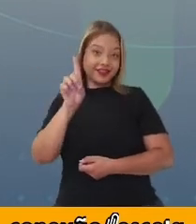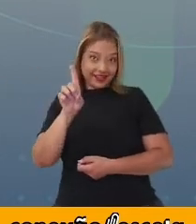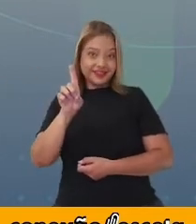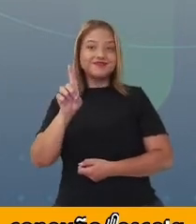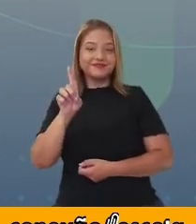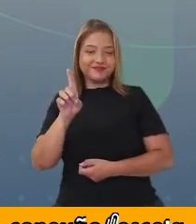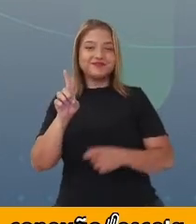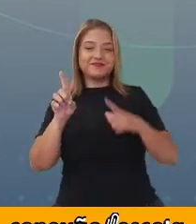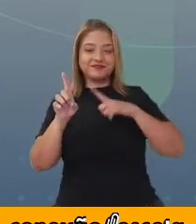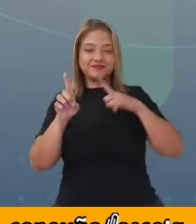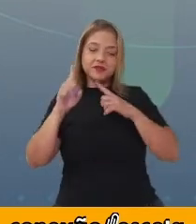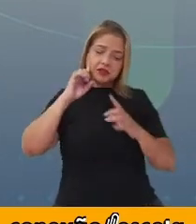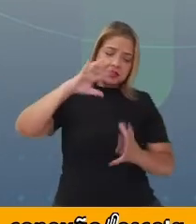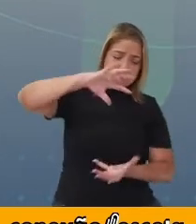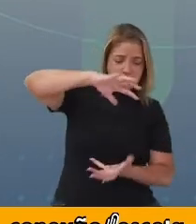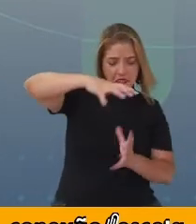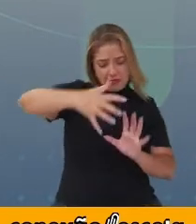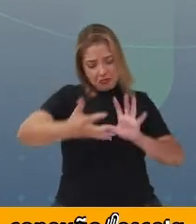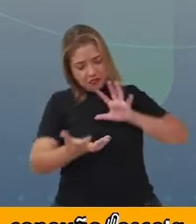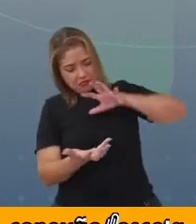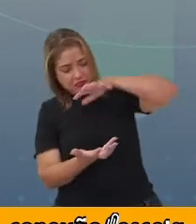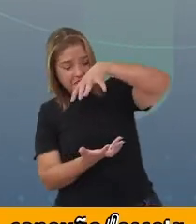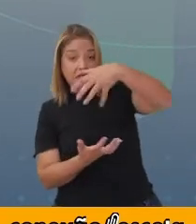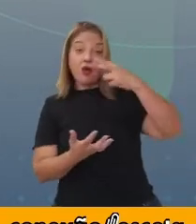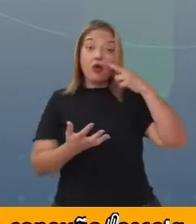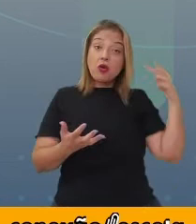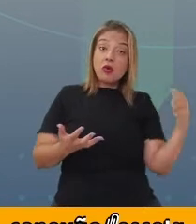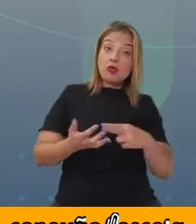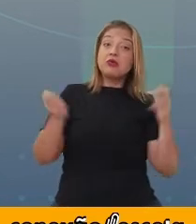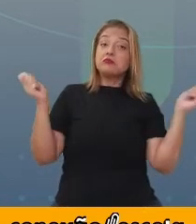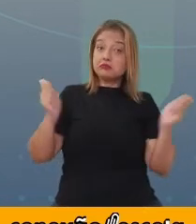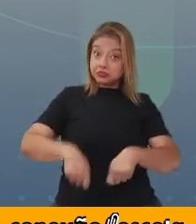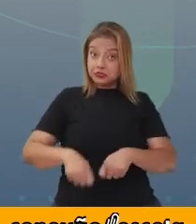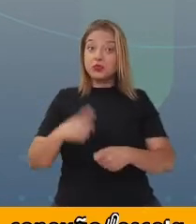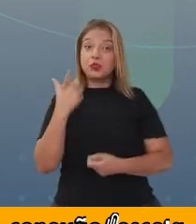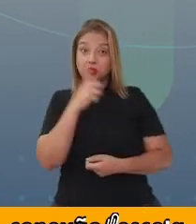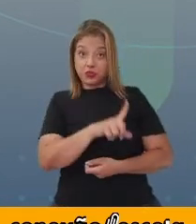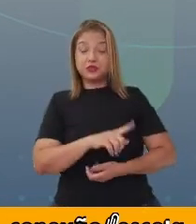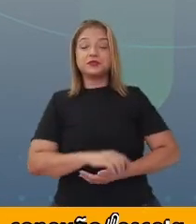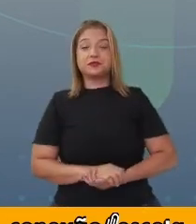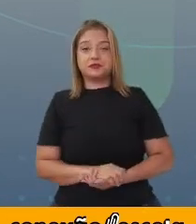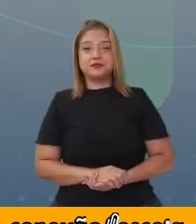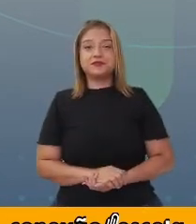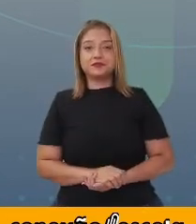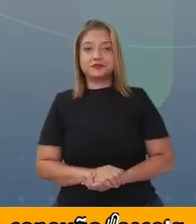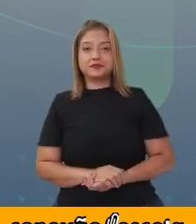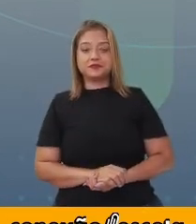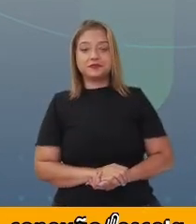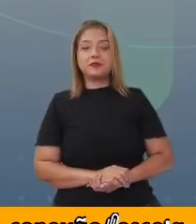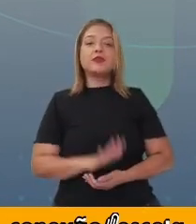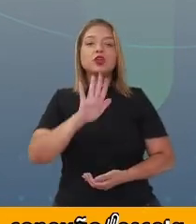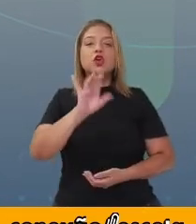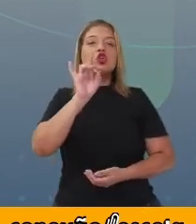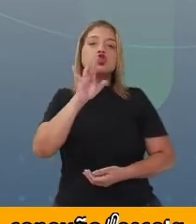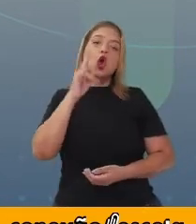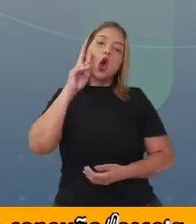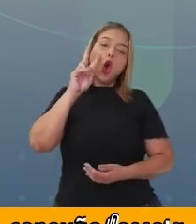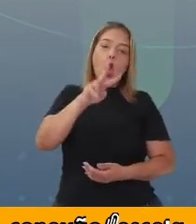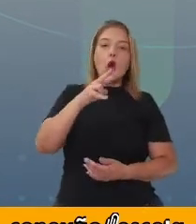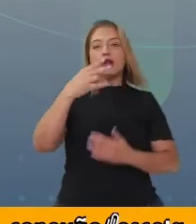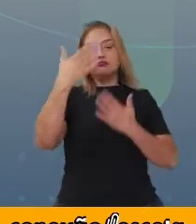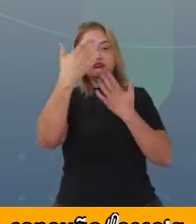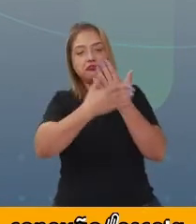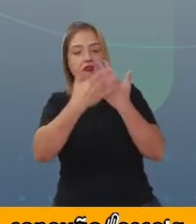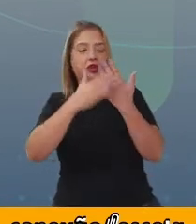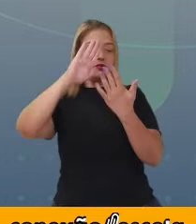três dimensões. Você olha de vários lados e você consegue ver a figura. Não apenas na frente e atrás,